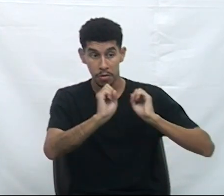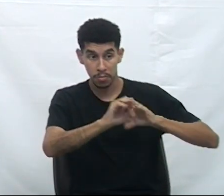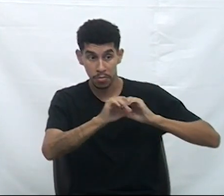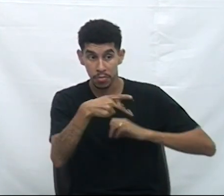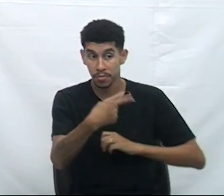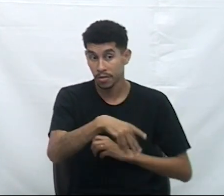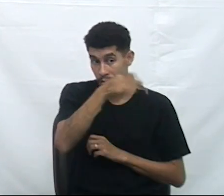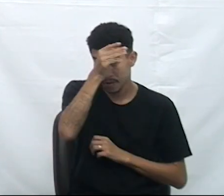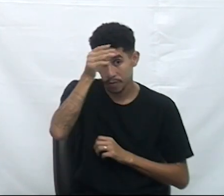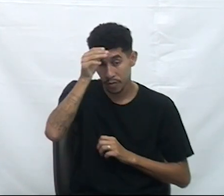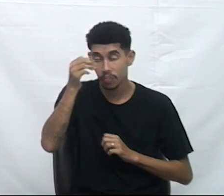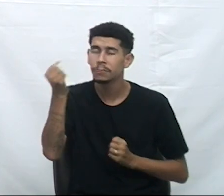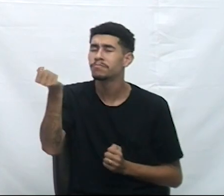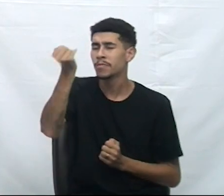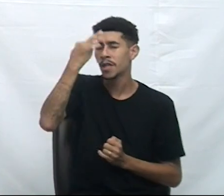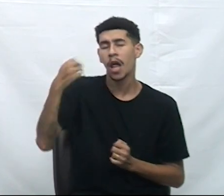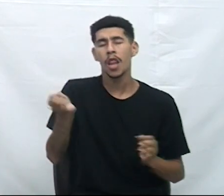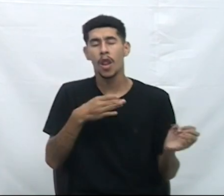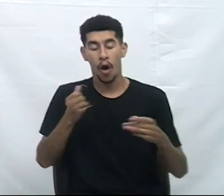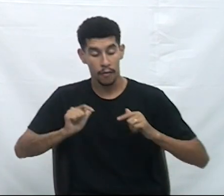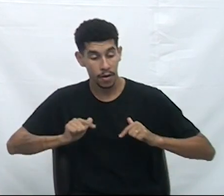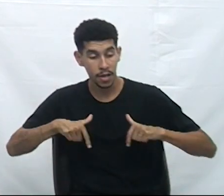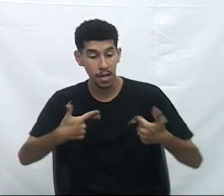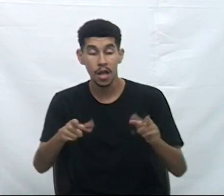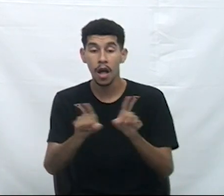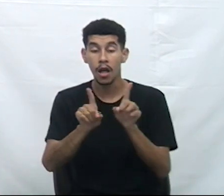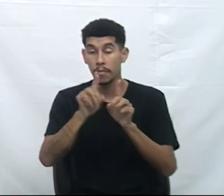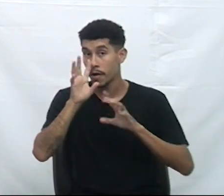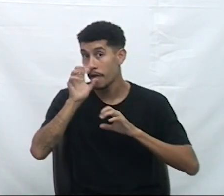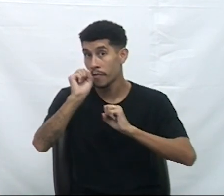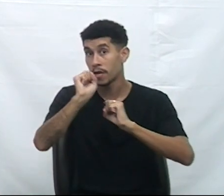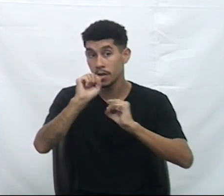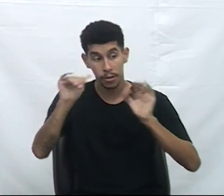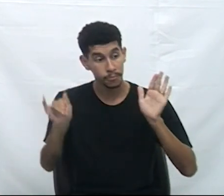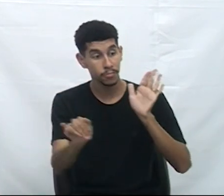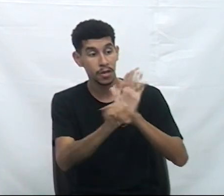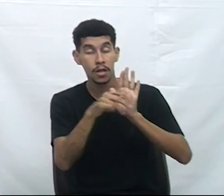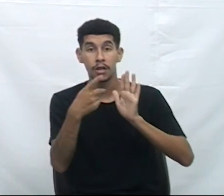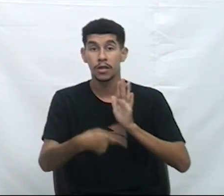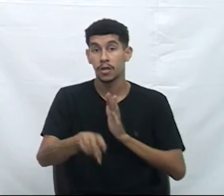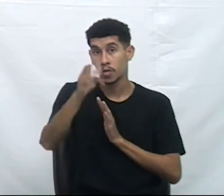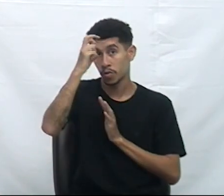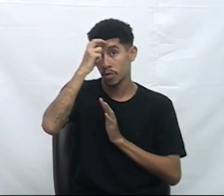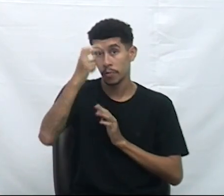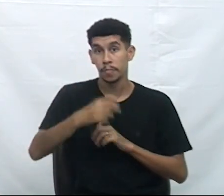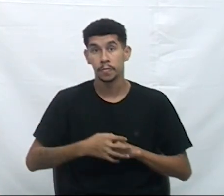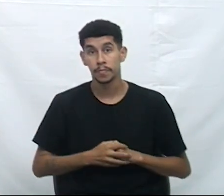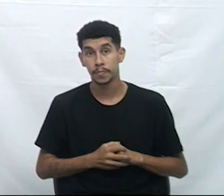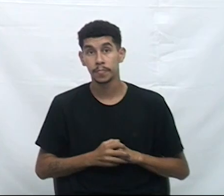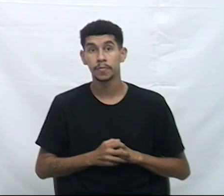inspirando novas iniciativas e fortalecendo a identidade cultural da cidade.